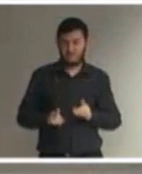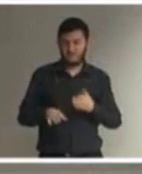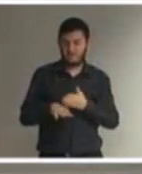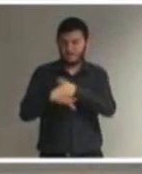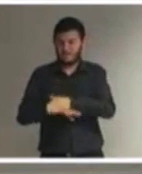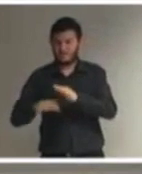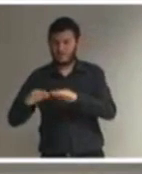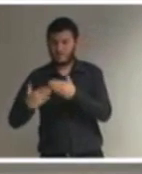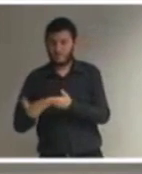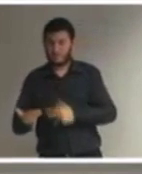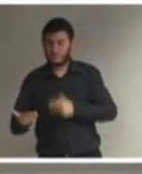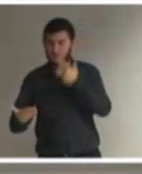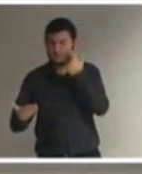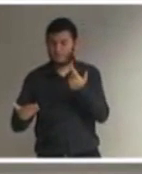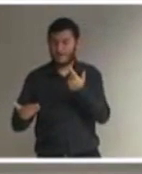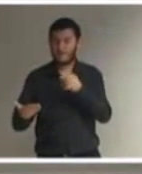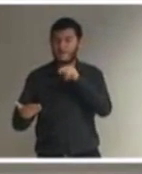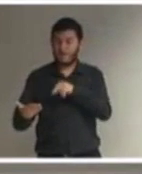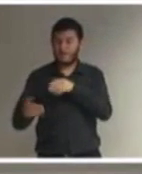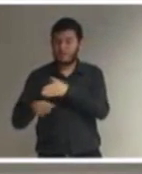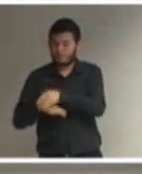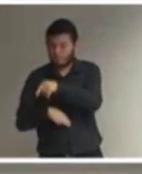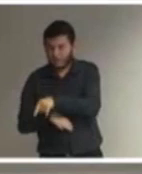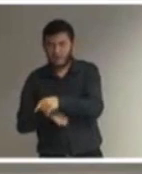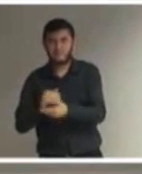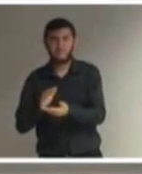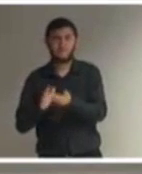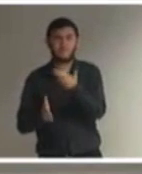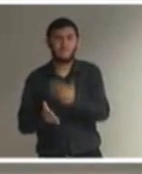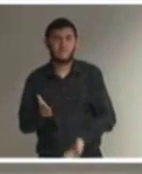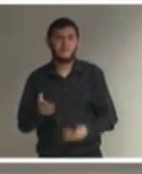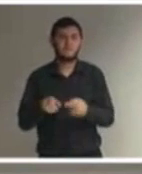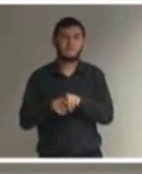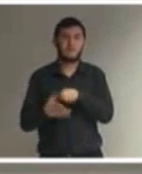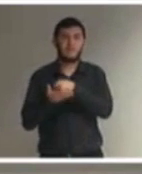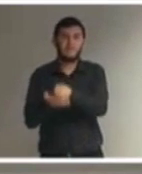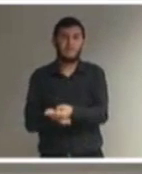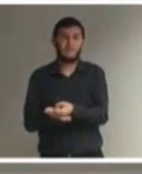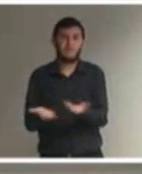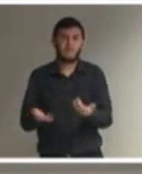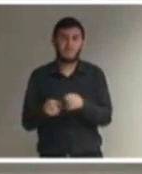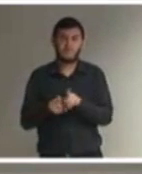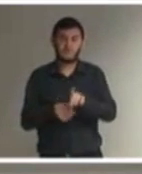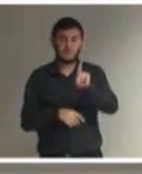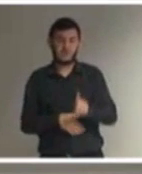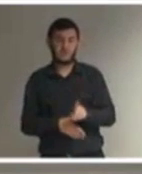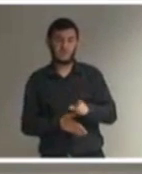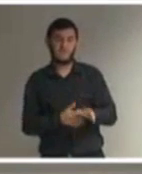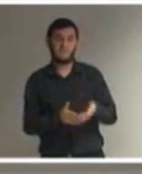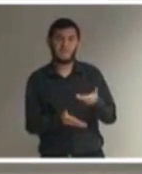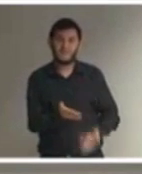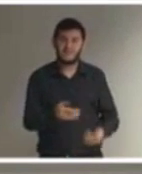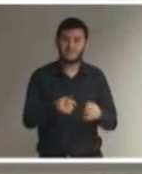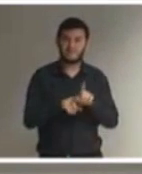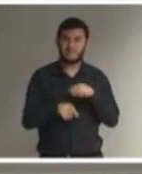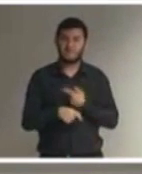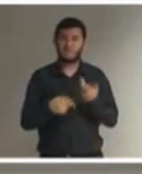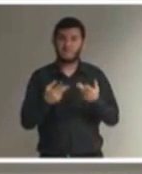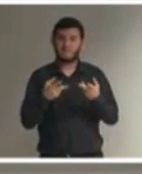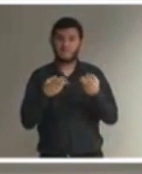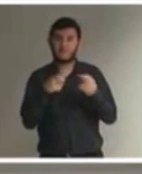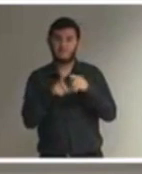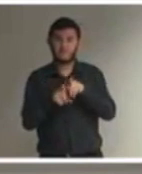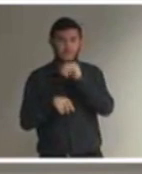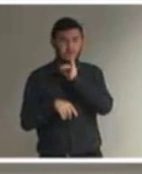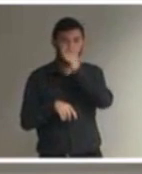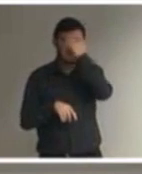perderia os apoios a que ela tem direito. Principalmente, por exemplo, no caso de pessoas surdas, nós estamos vendo aqui o intérprete